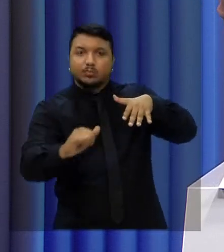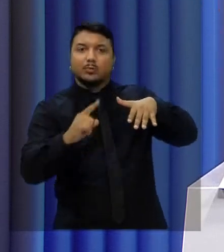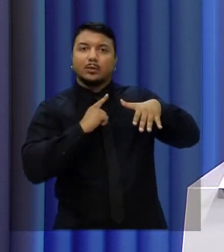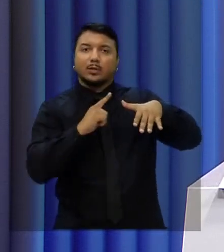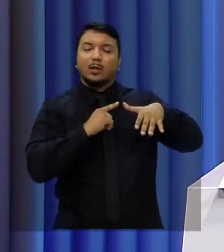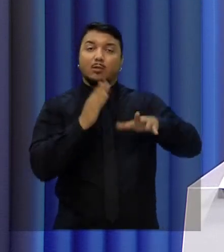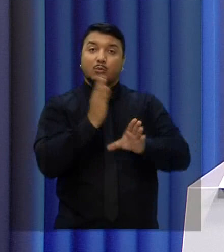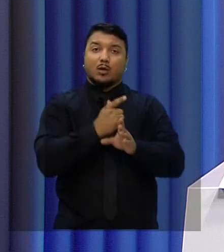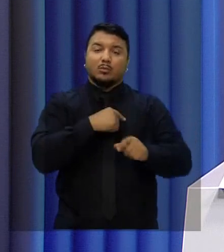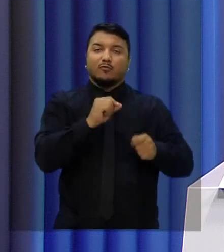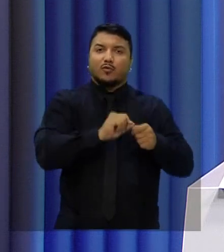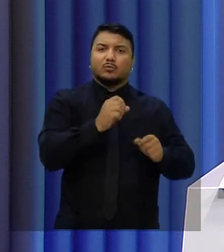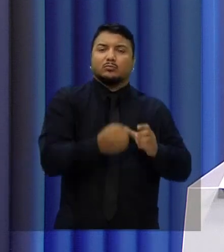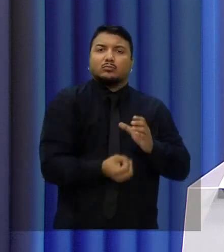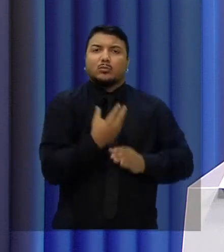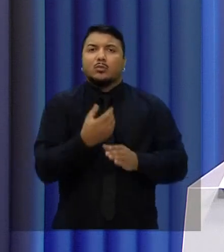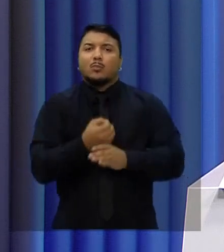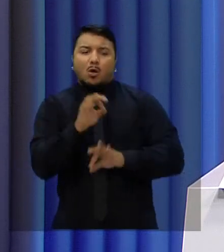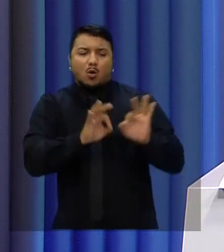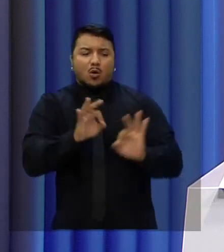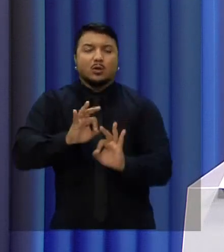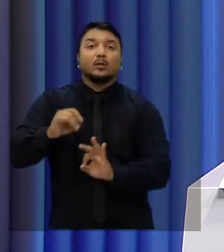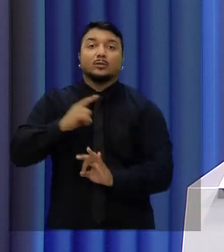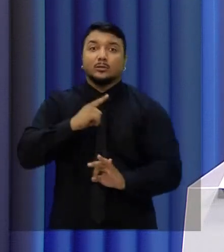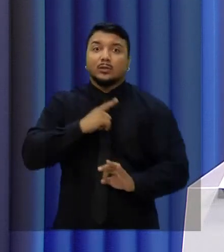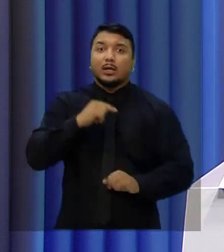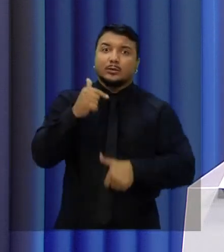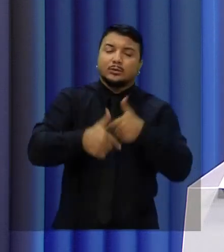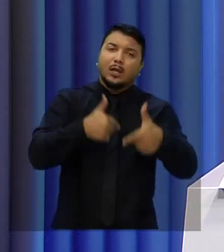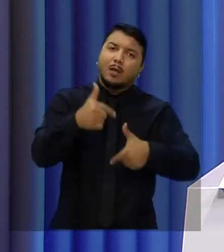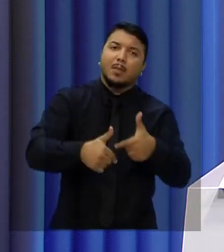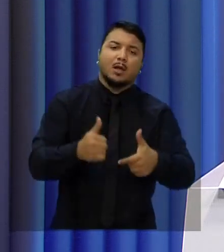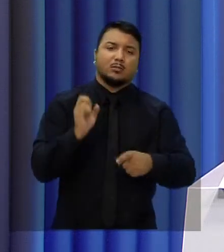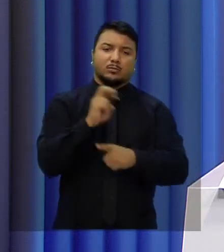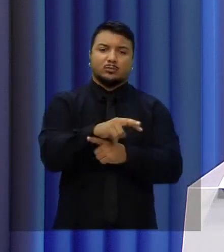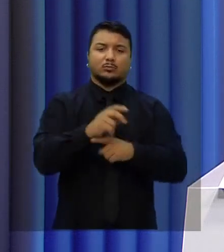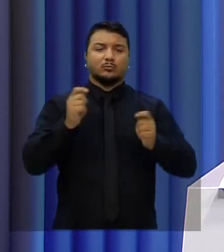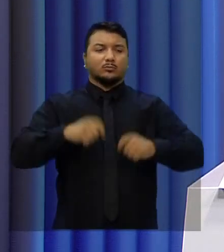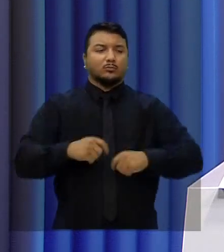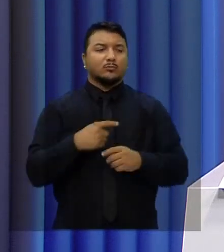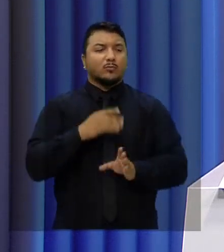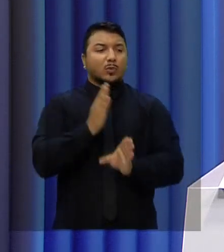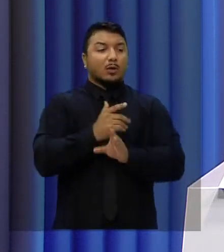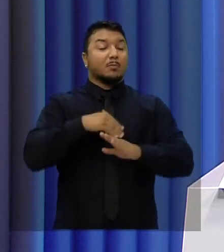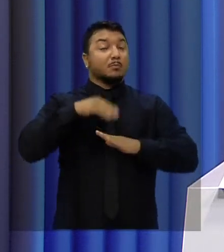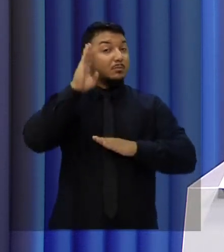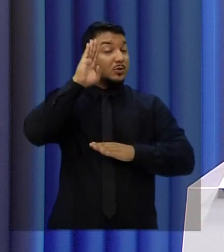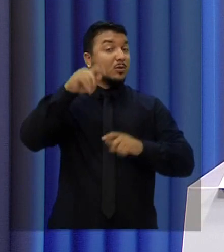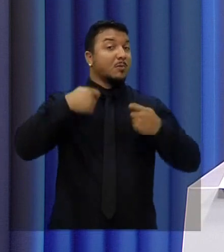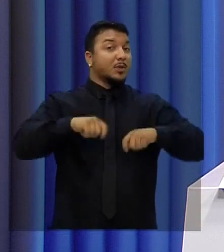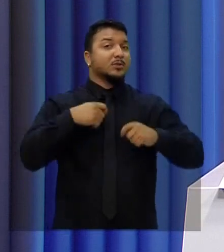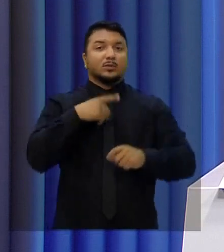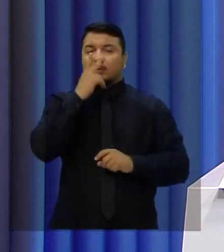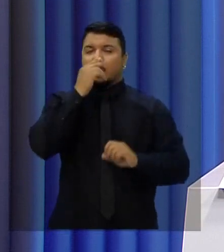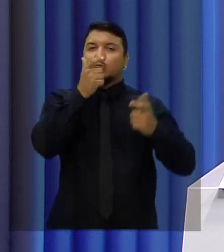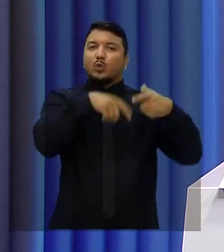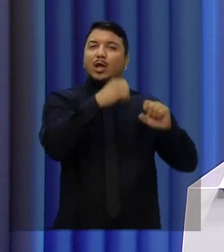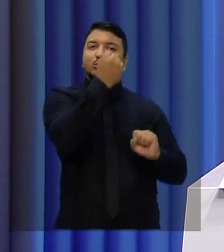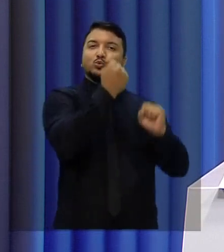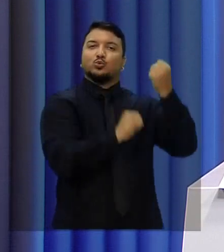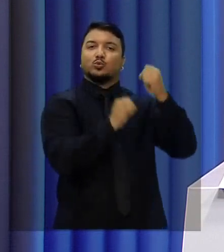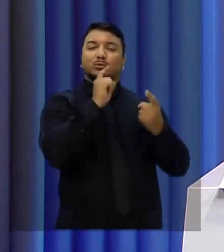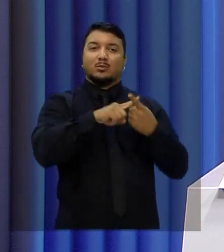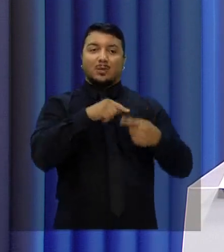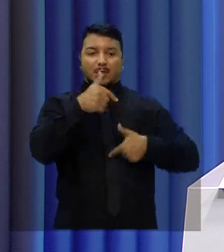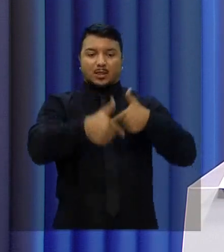dessas fazendas, a vai gerar emprego na veia para o sertão do Ceará, aonde mais precisa de fábrica, de indústria e de